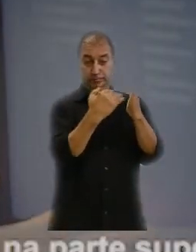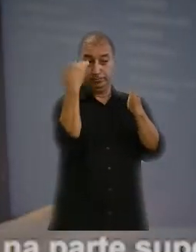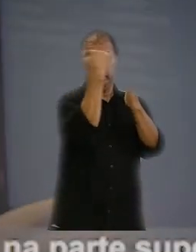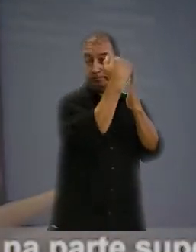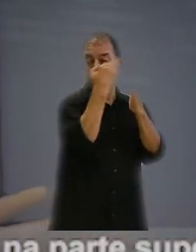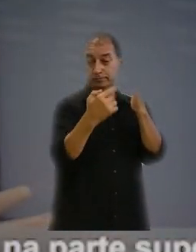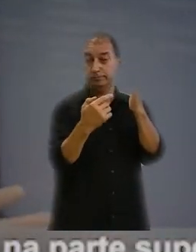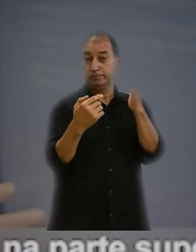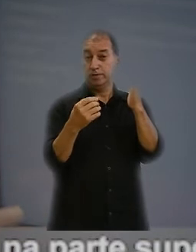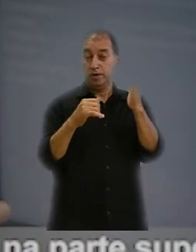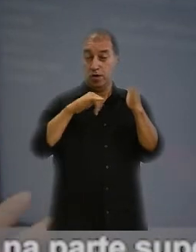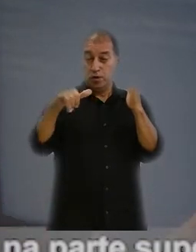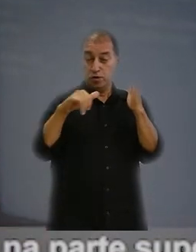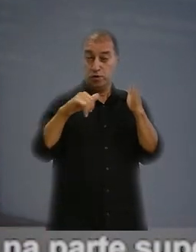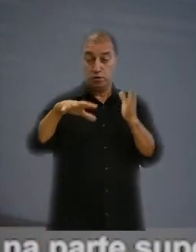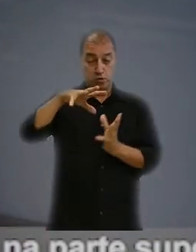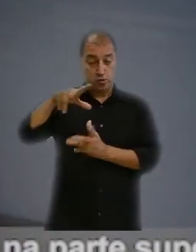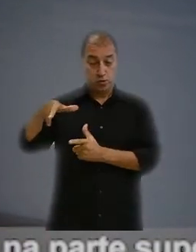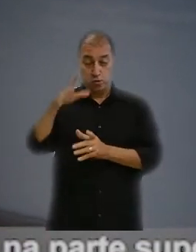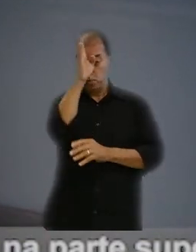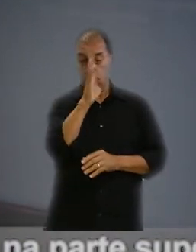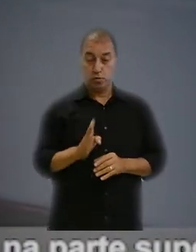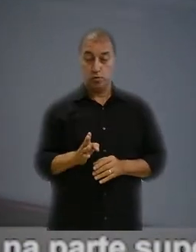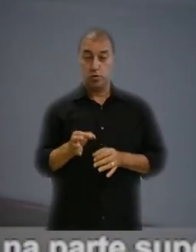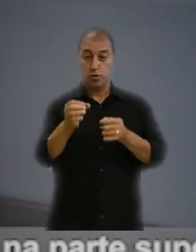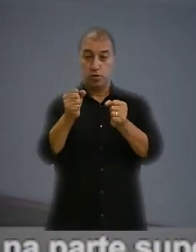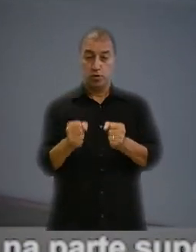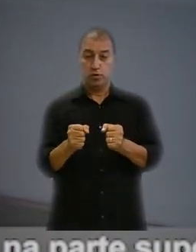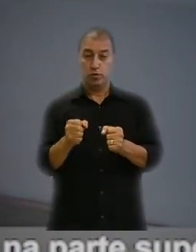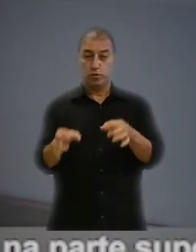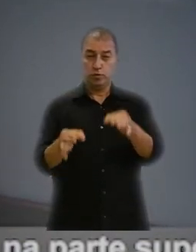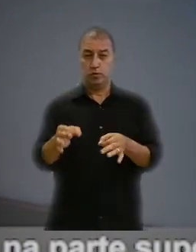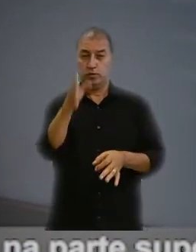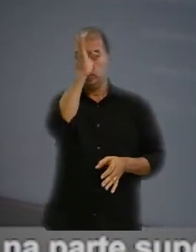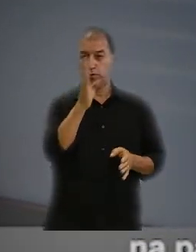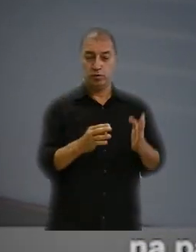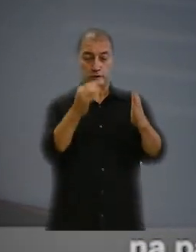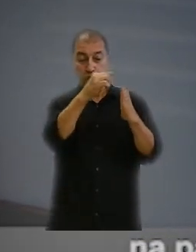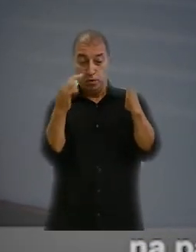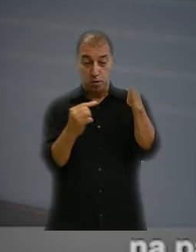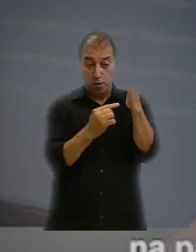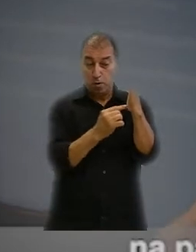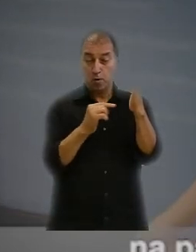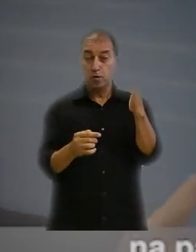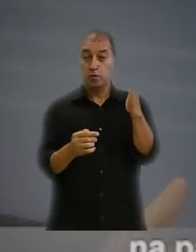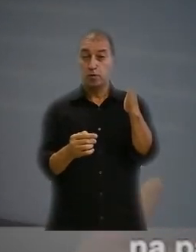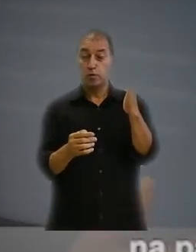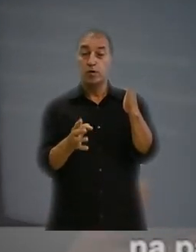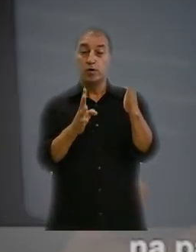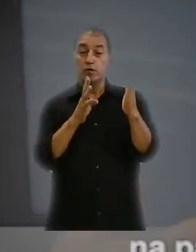Na parte superior estão as notícias relativas ao mundo, Brasil e Poder Judiciário Brasileiro. Na parte inferior,